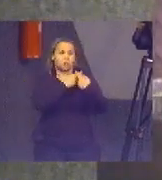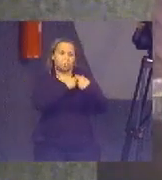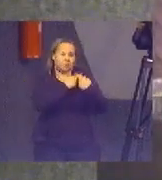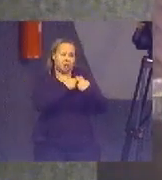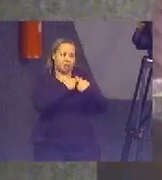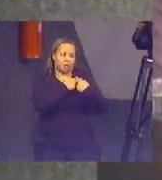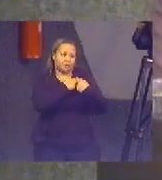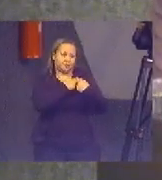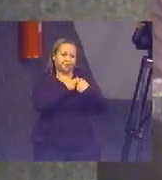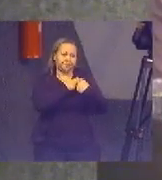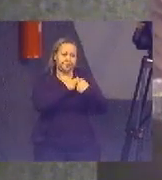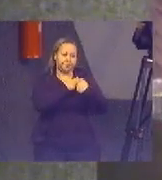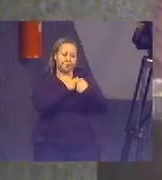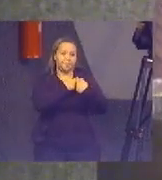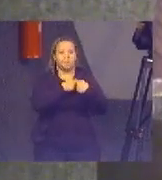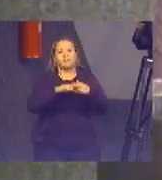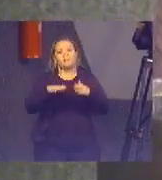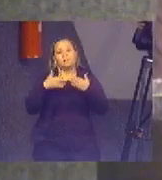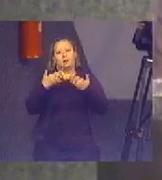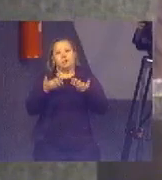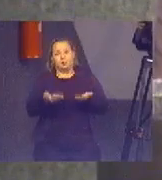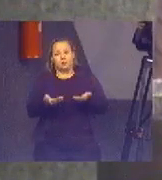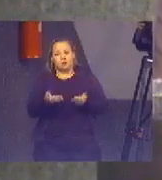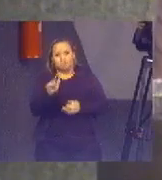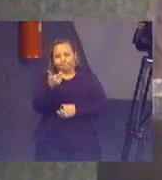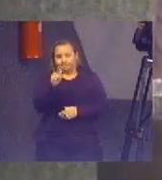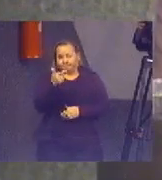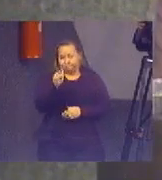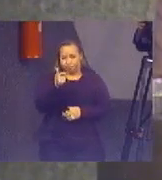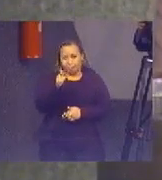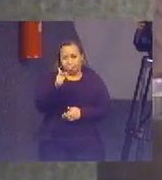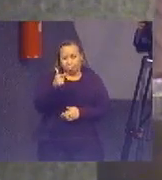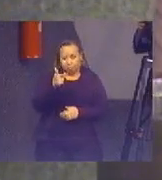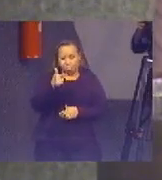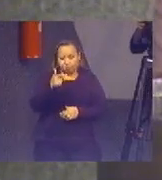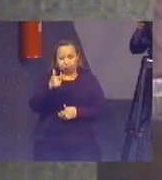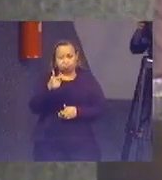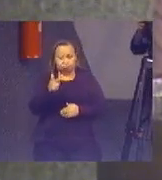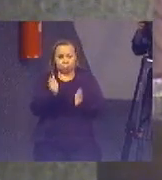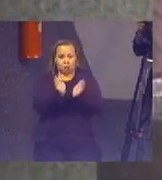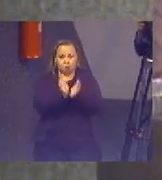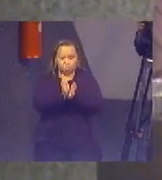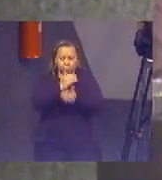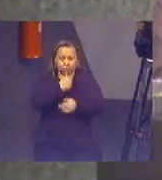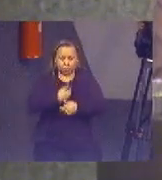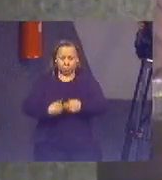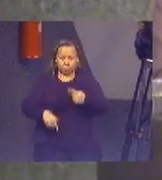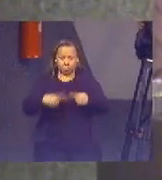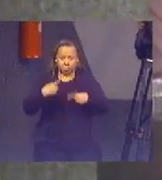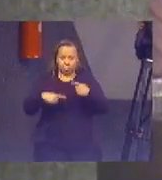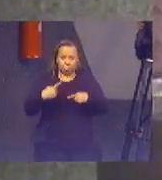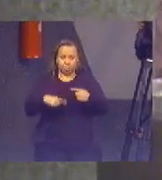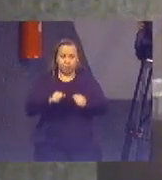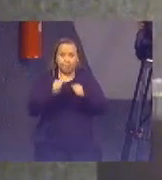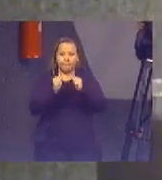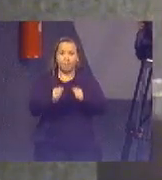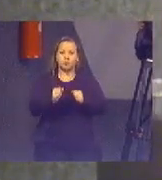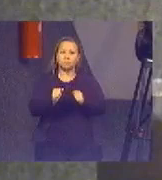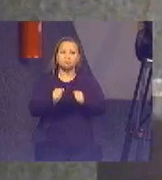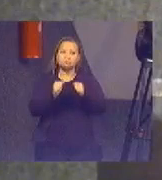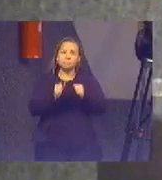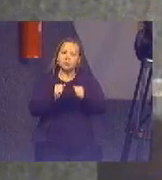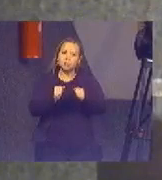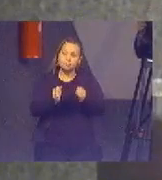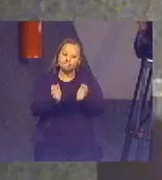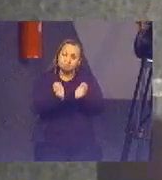possam unir forças para concluir, para